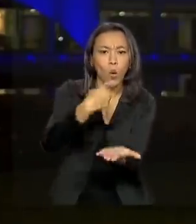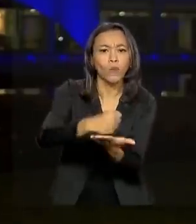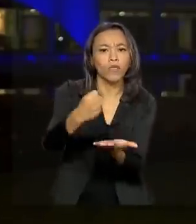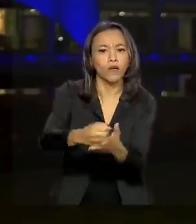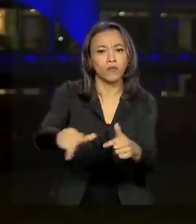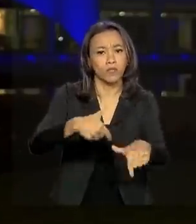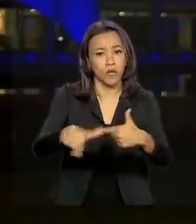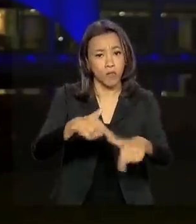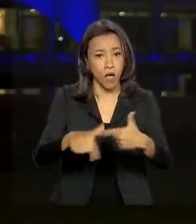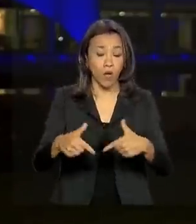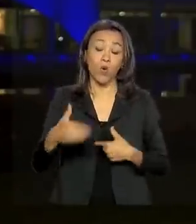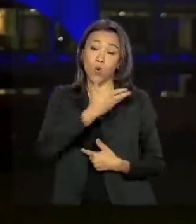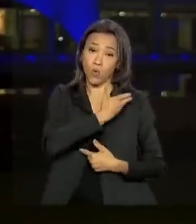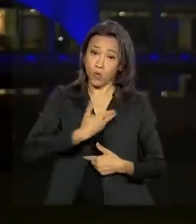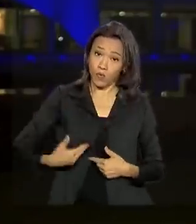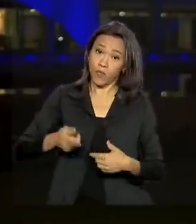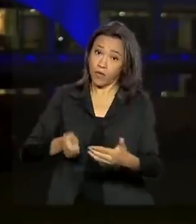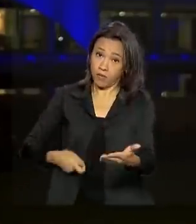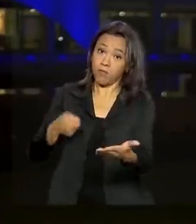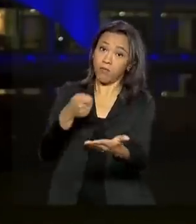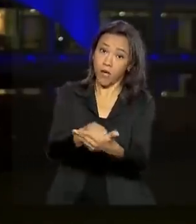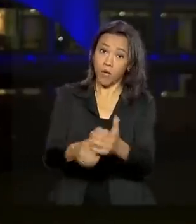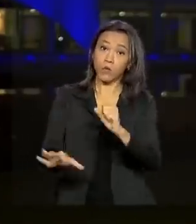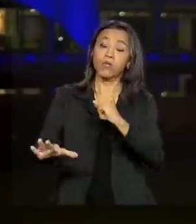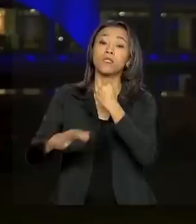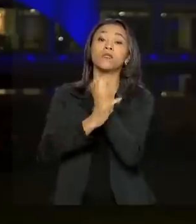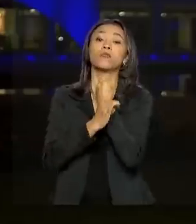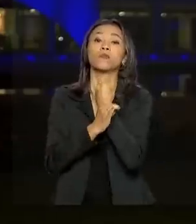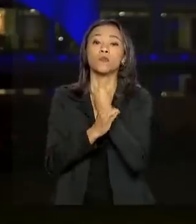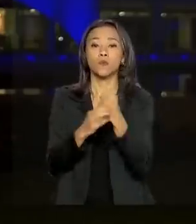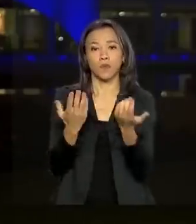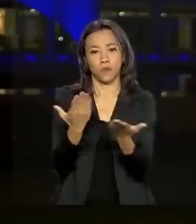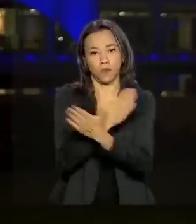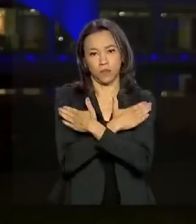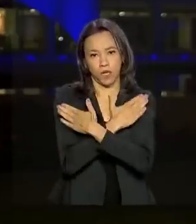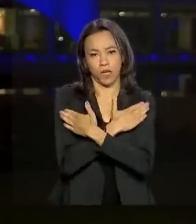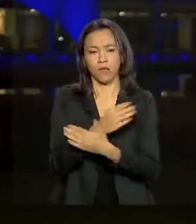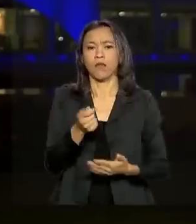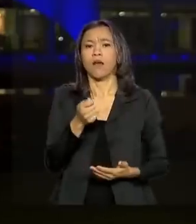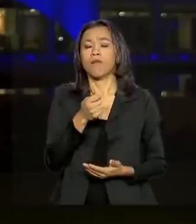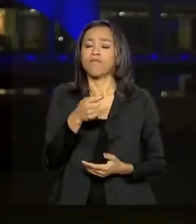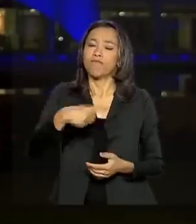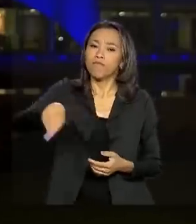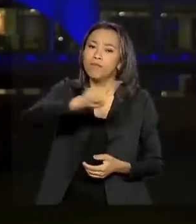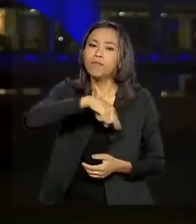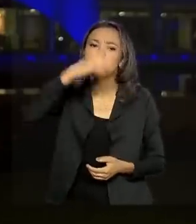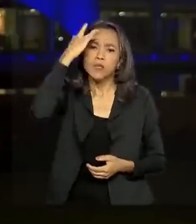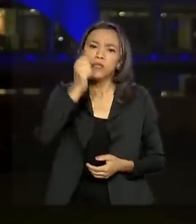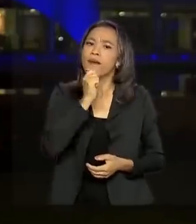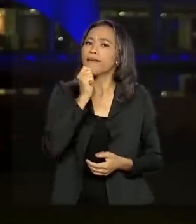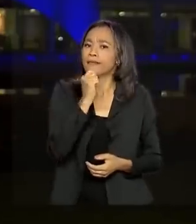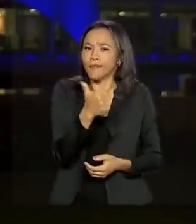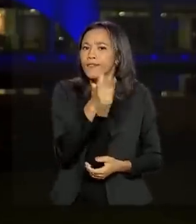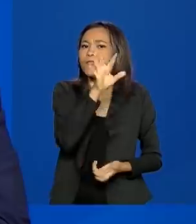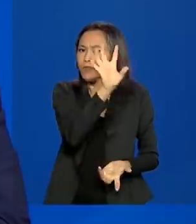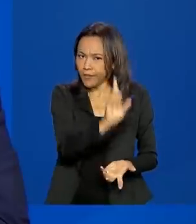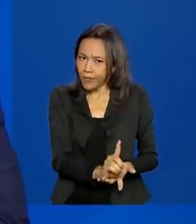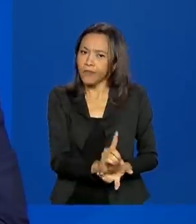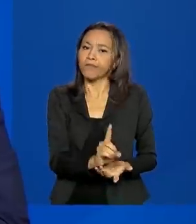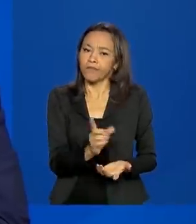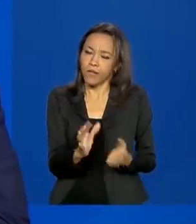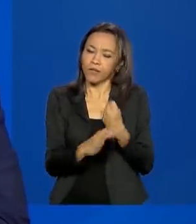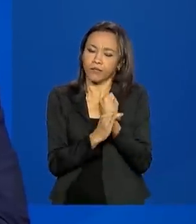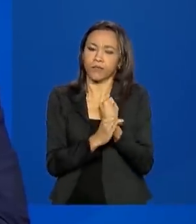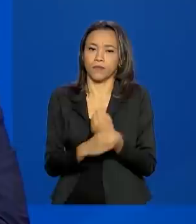governo garante o pagamento integral do seguro-desemprego, inclusive para trabalhadores que ainda não teriam direito ao benefício. Nós